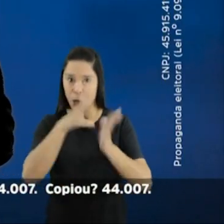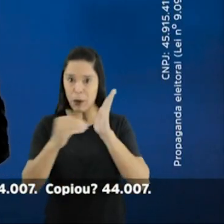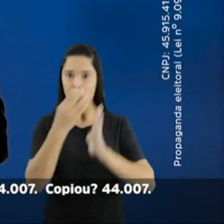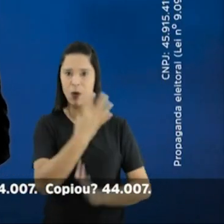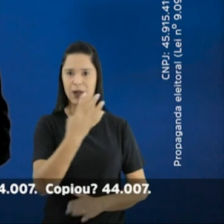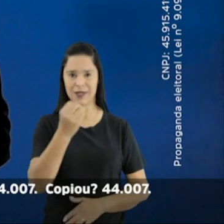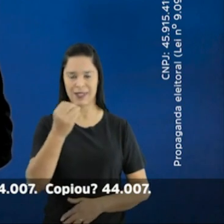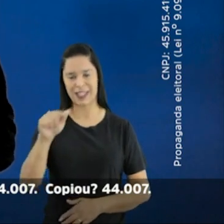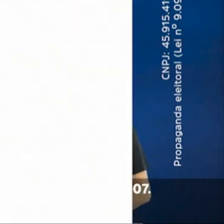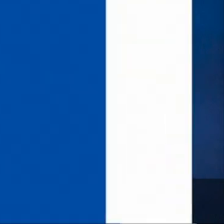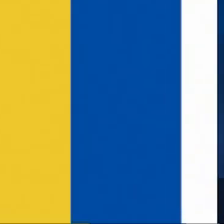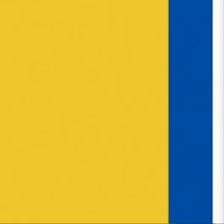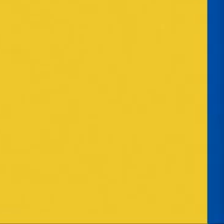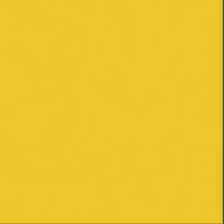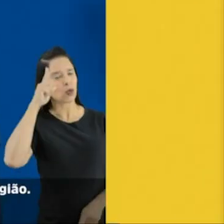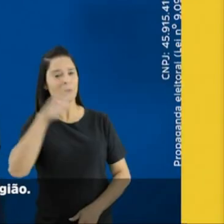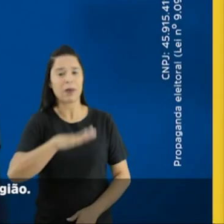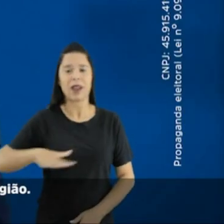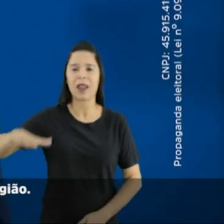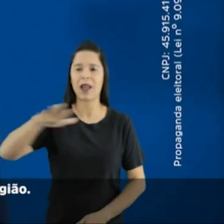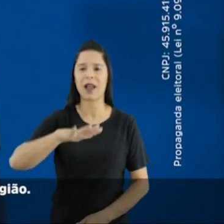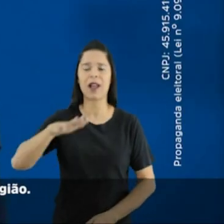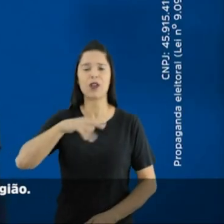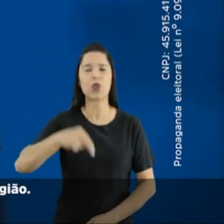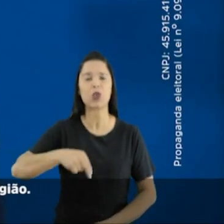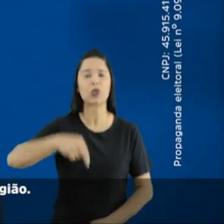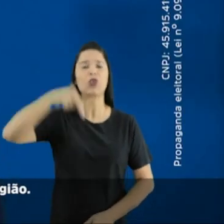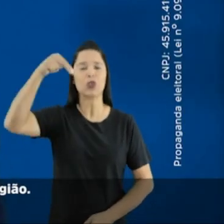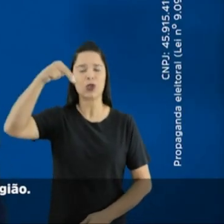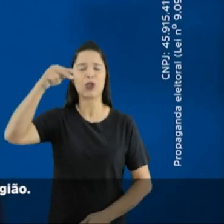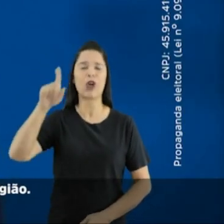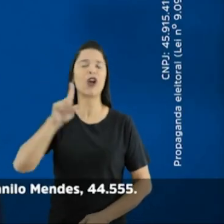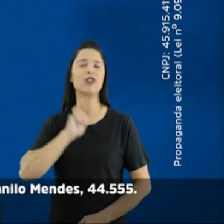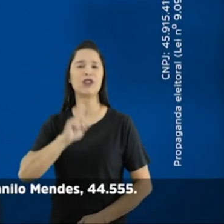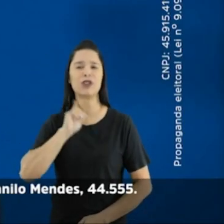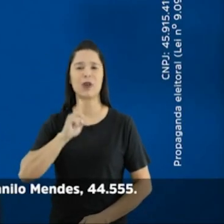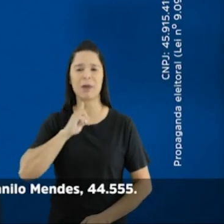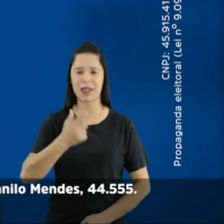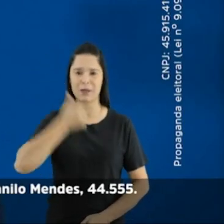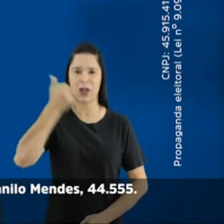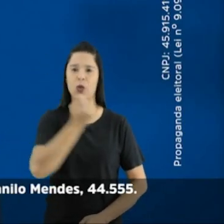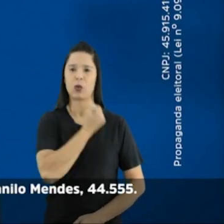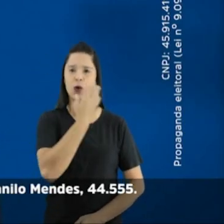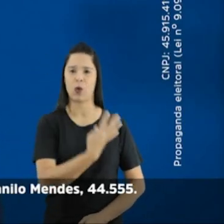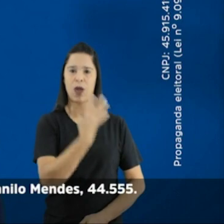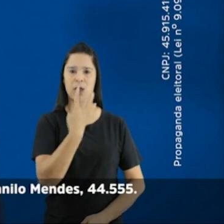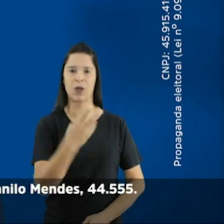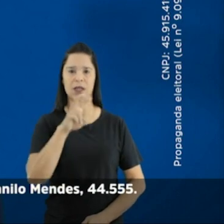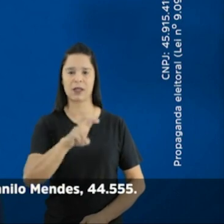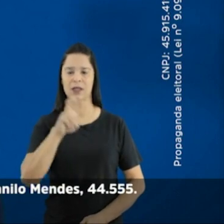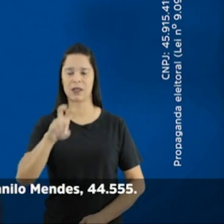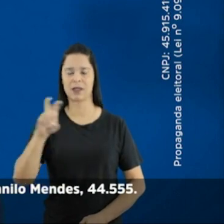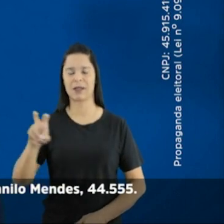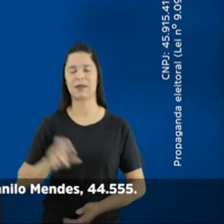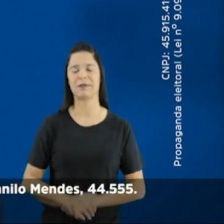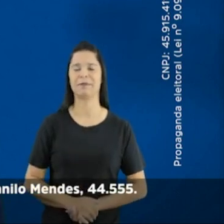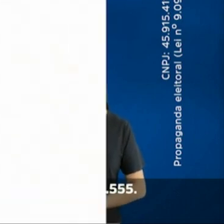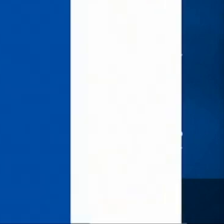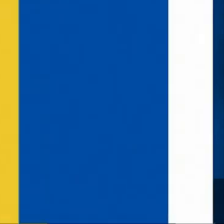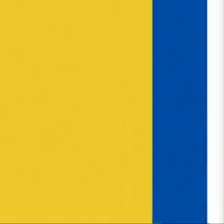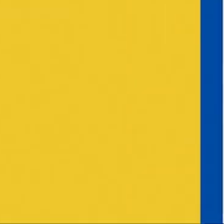Copiou? 44007. Precisamos de renovação e representantes da nossa região. Por um alto rio par de Aguitiões, Norte de Minas Melhor, vote Danilo Mendes,